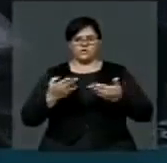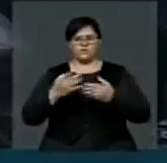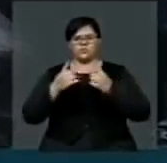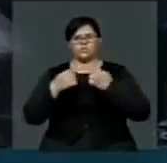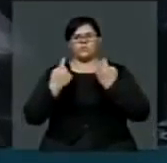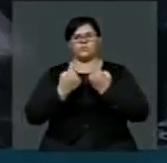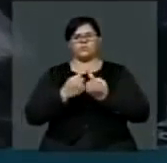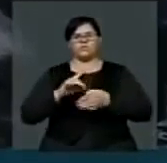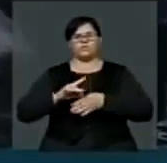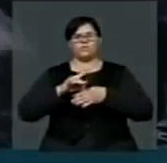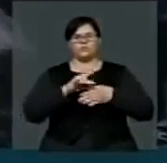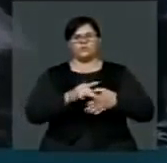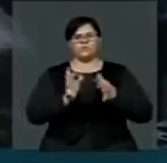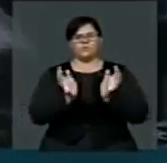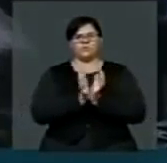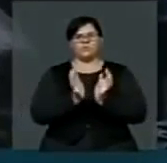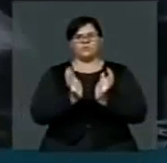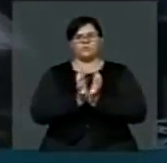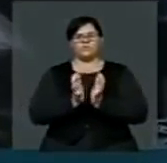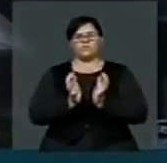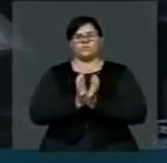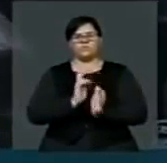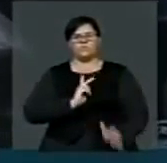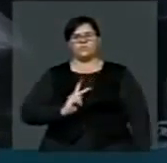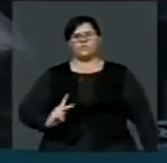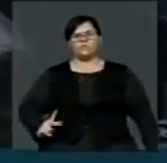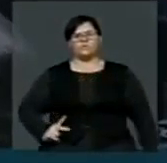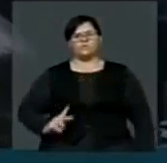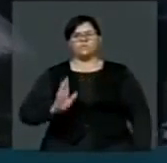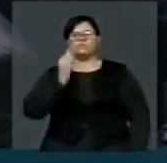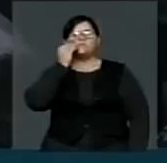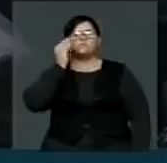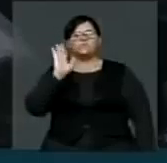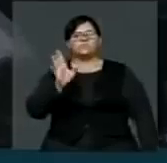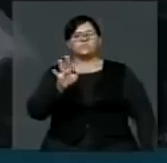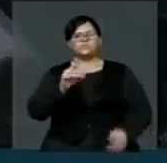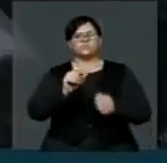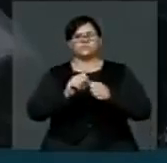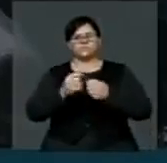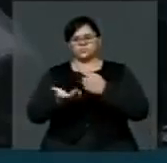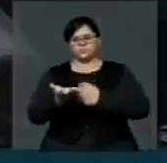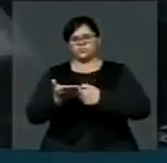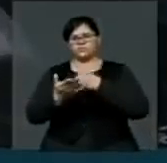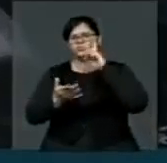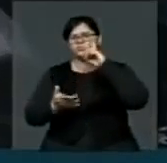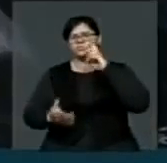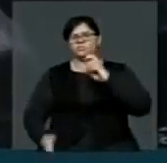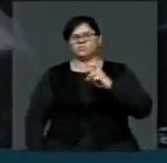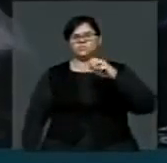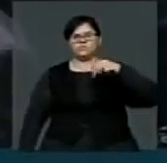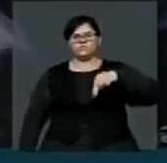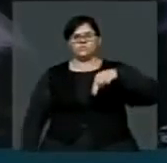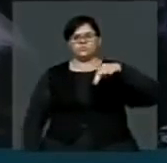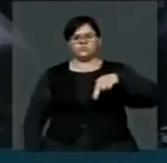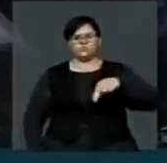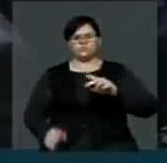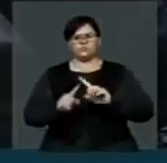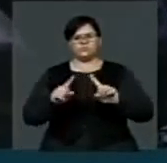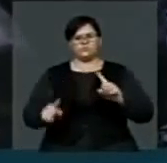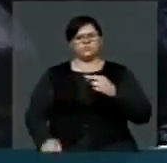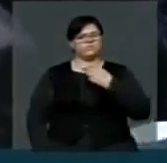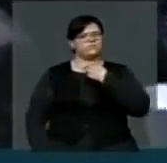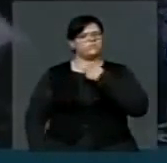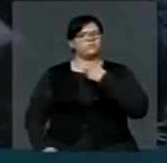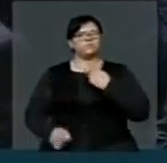do colégio de líderes, o presidente tentou marcar para 5 de novembro mas não pode porque